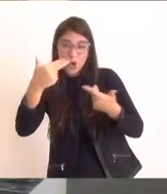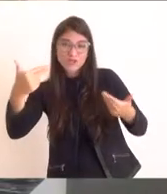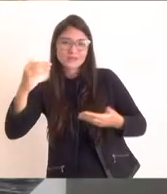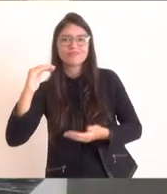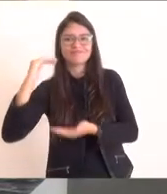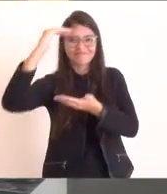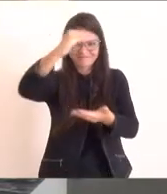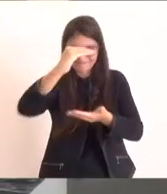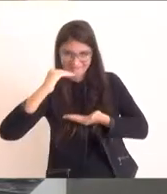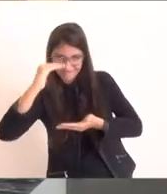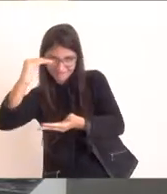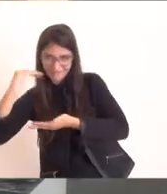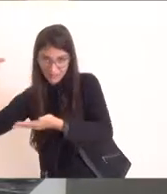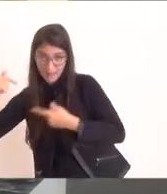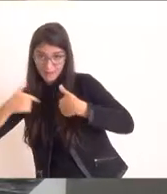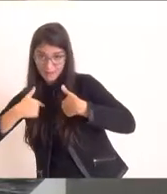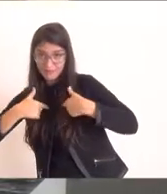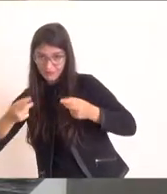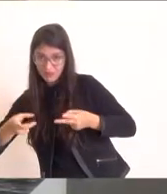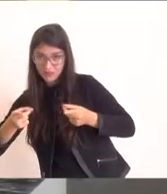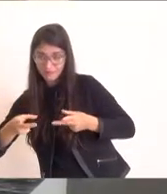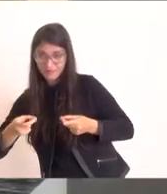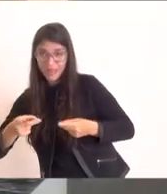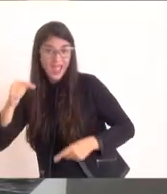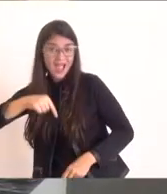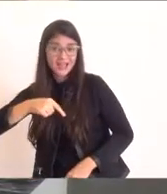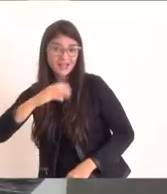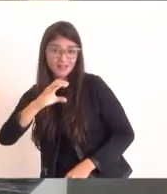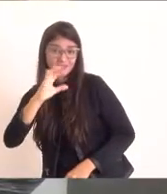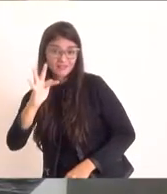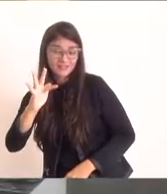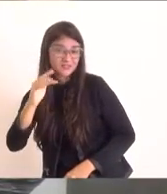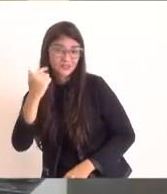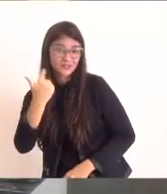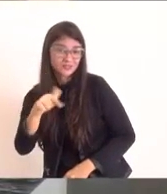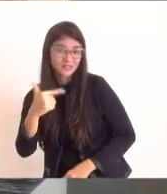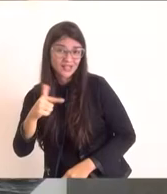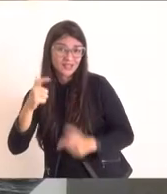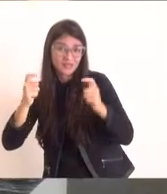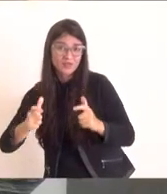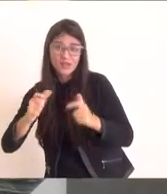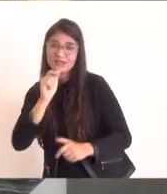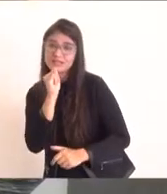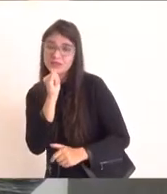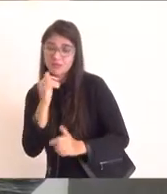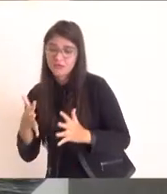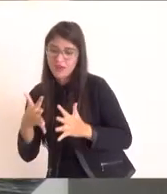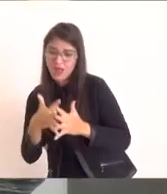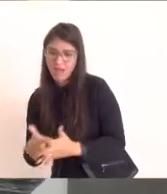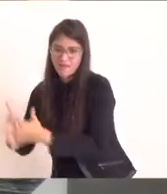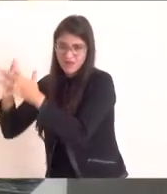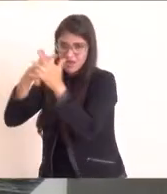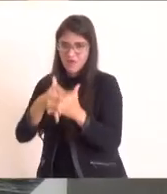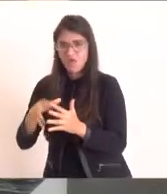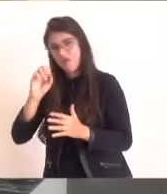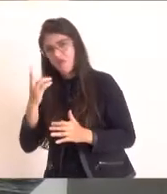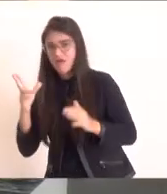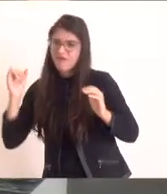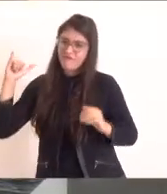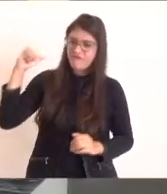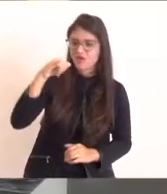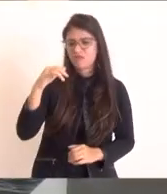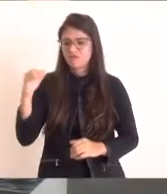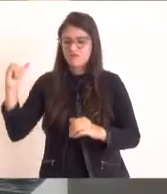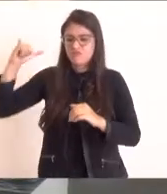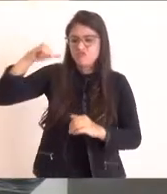não tem aqui em Cabo Frio um lugar para receber no nosso aeroporto. Então,